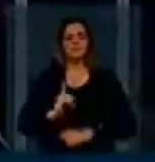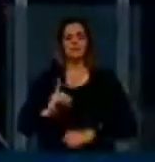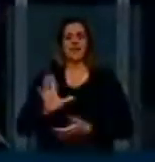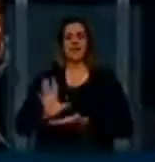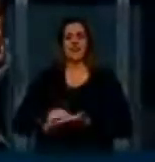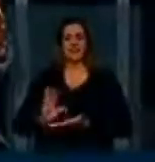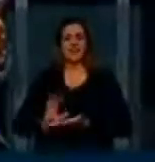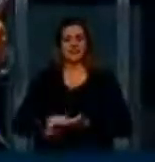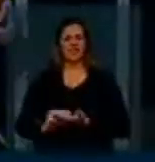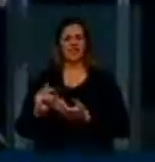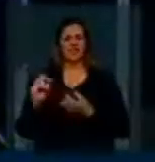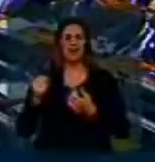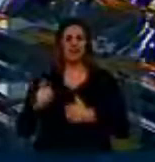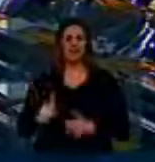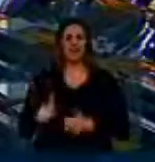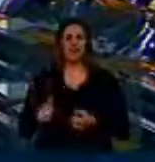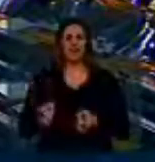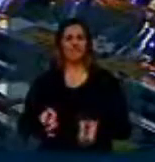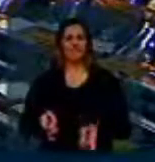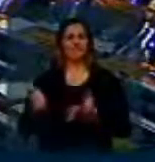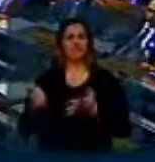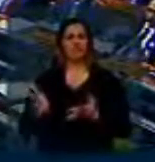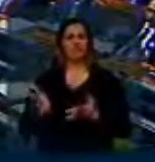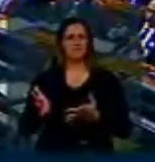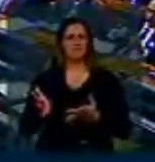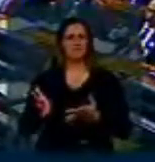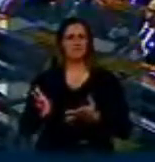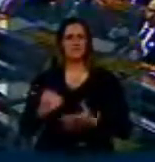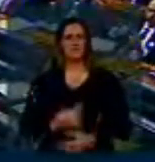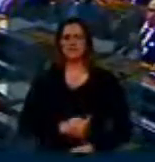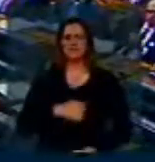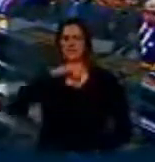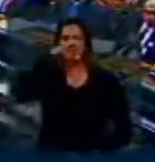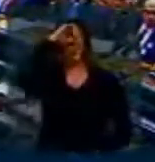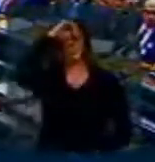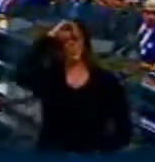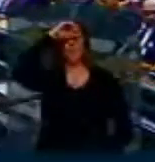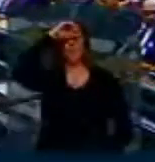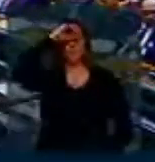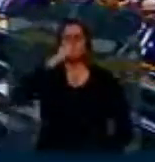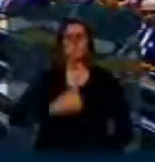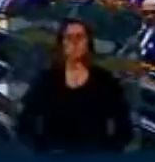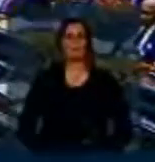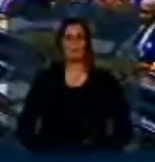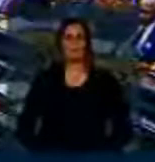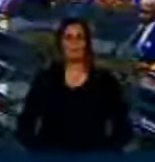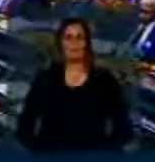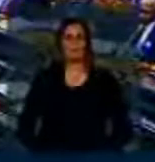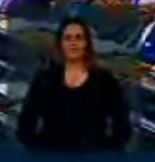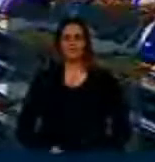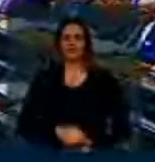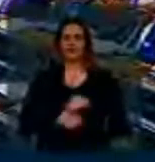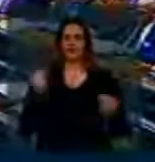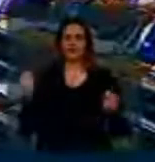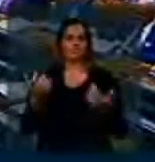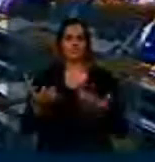vendida como informação, sem que nós sequer soubéssemos disso. Ora, isso é inaceitável. O projeto proíbe isso.